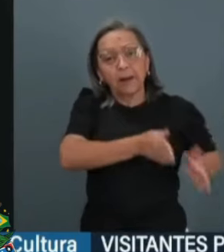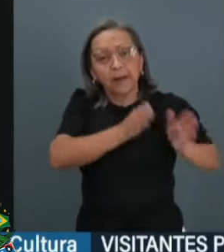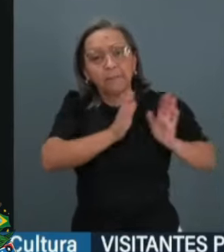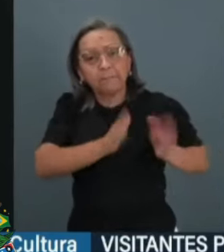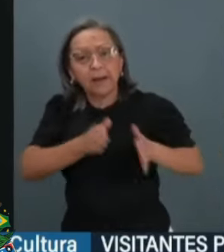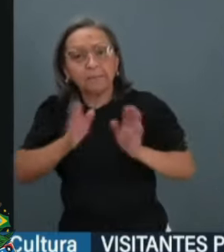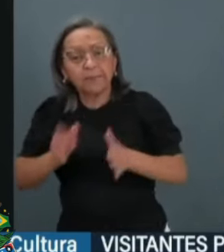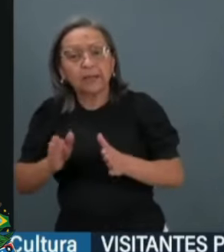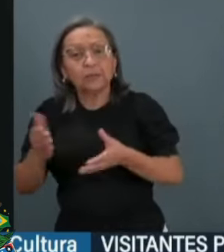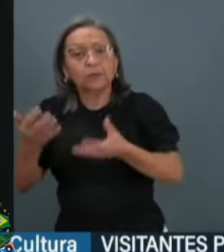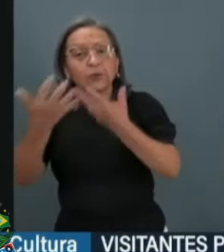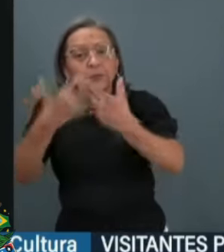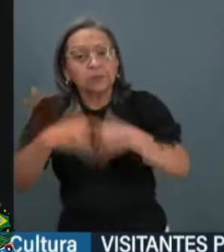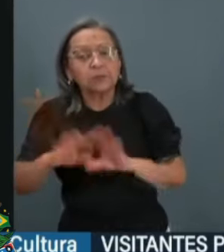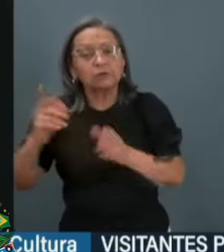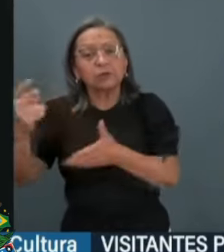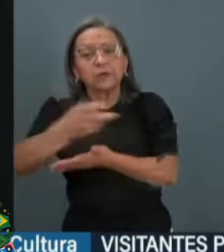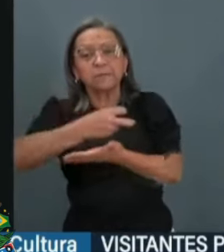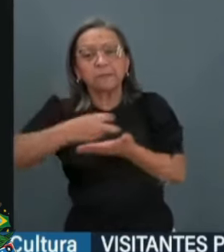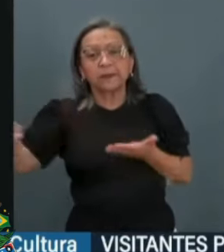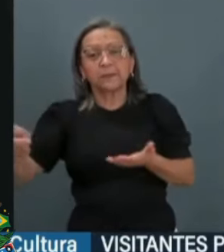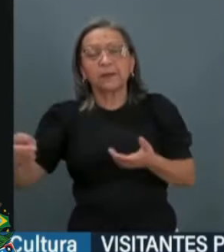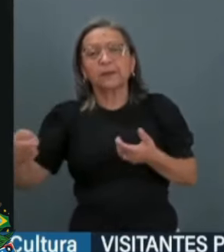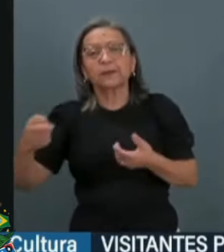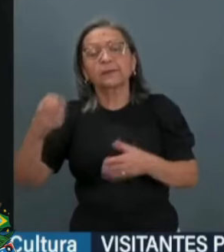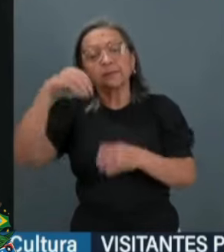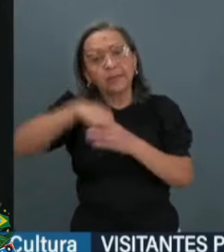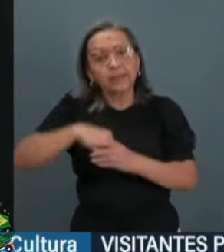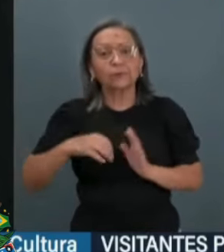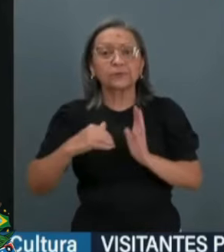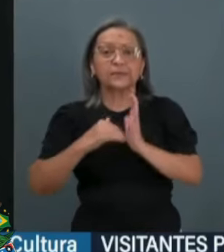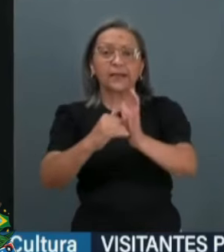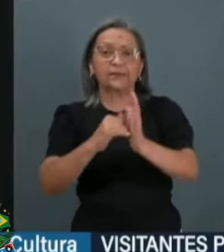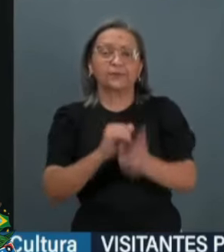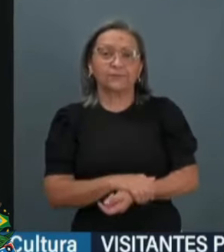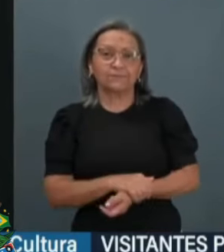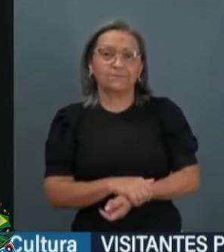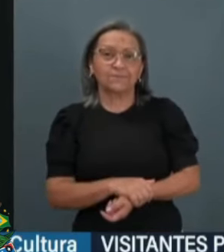passo do processo de impeachment no âmbito do Senado Federal.